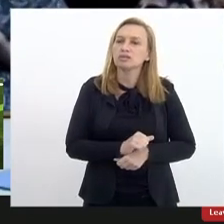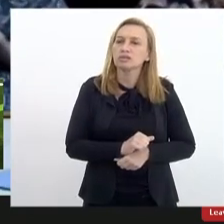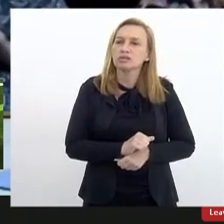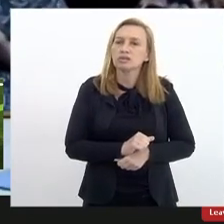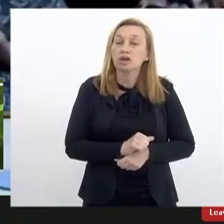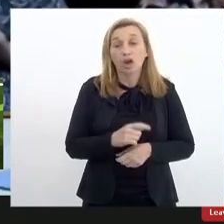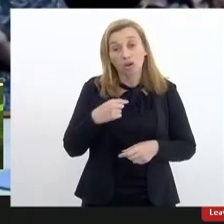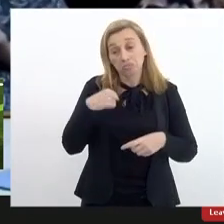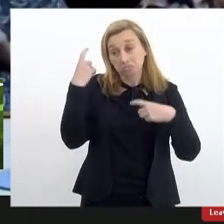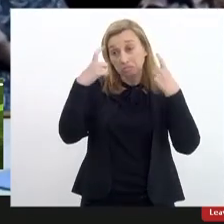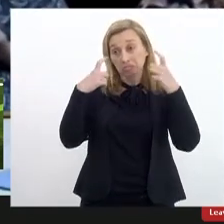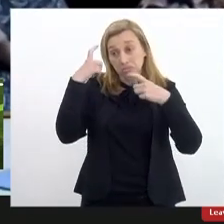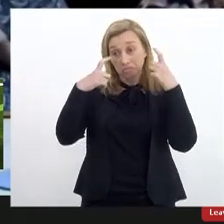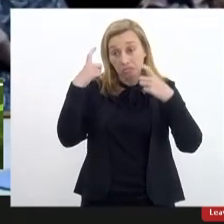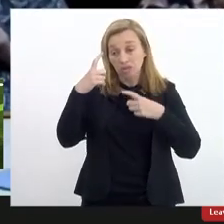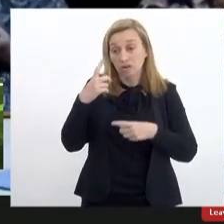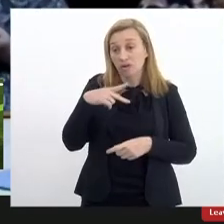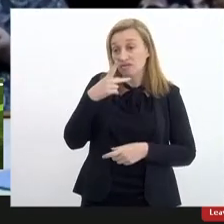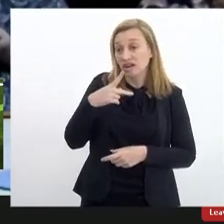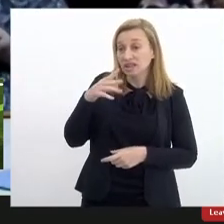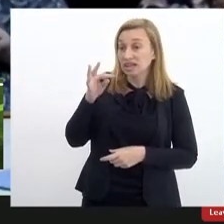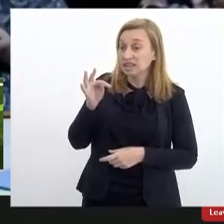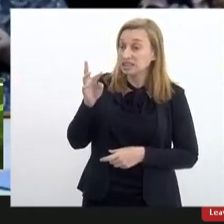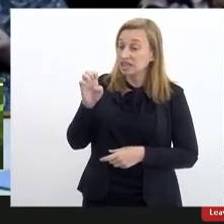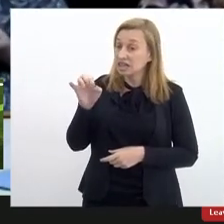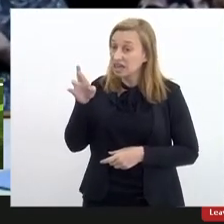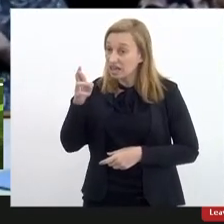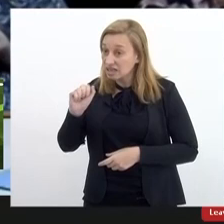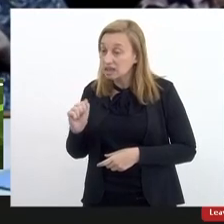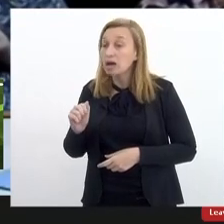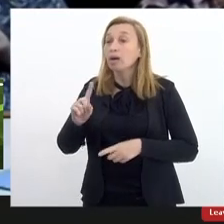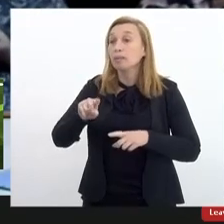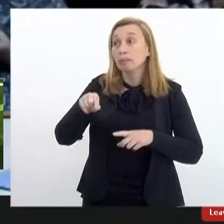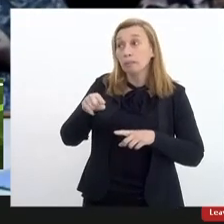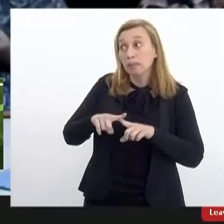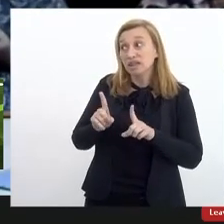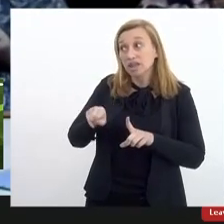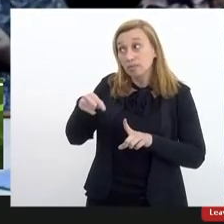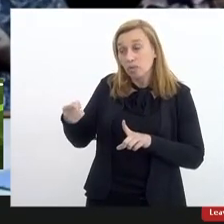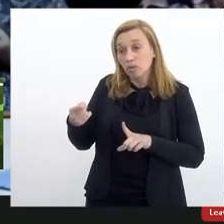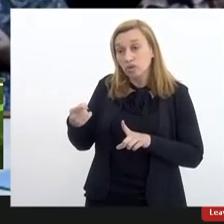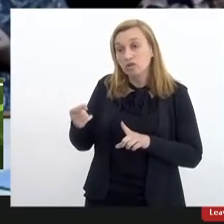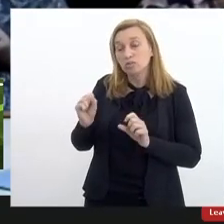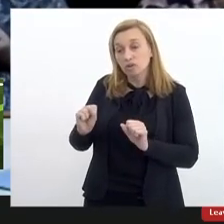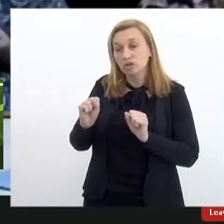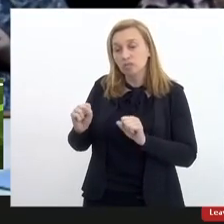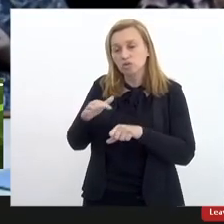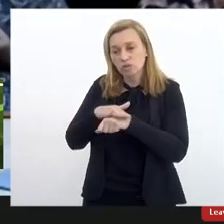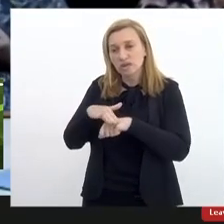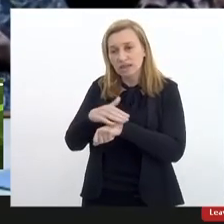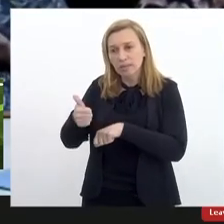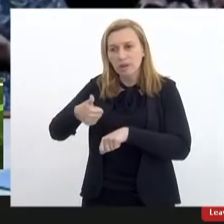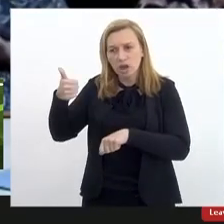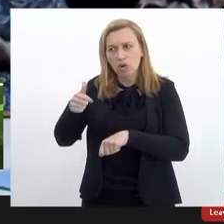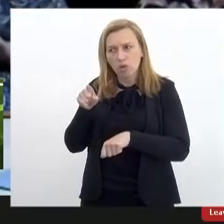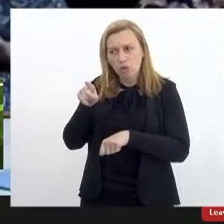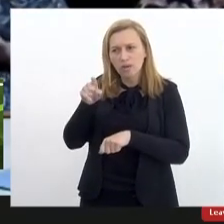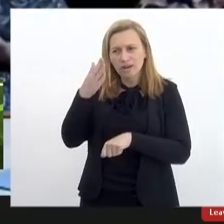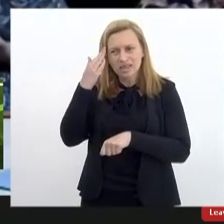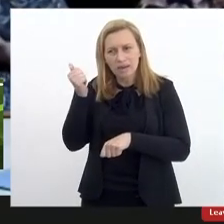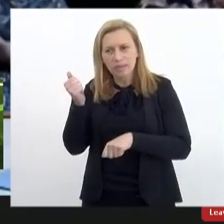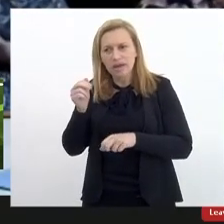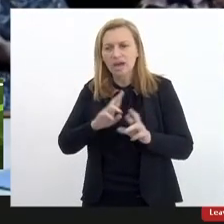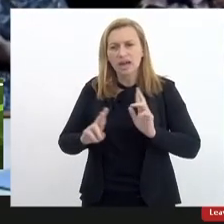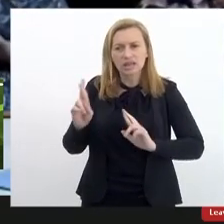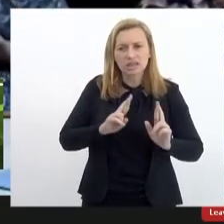preocupada com a colocação da Tereza mas eu acho que depois a gente pode pessoalmente estar conversando com ela para saber com relação